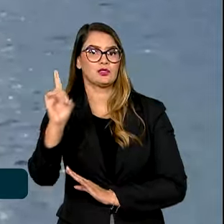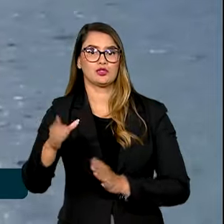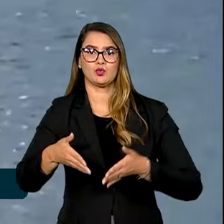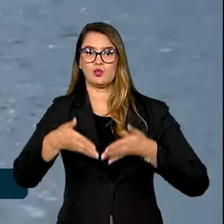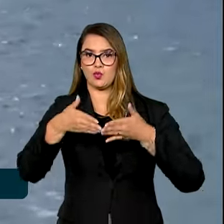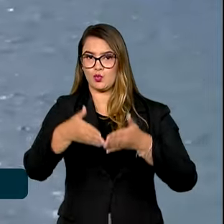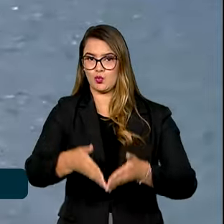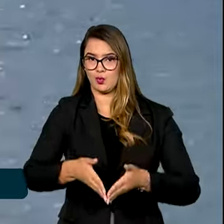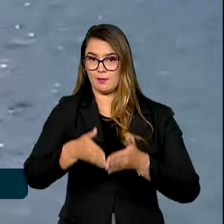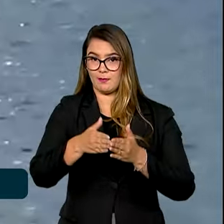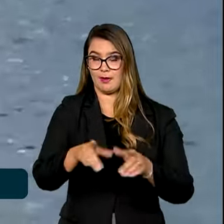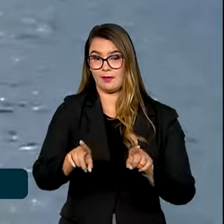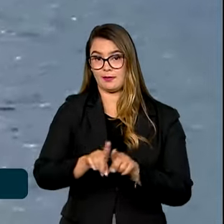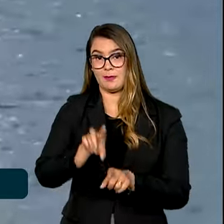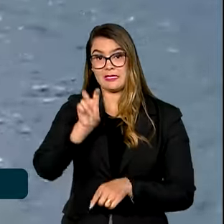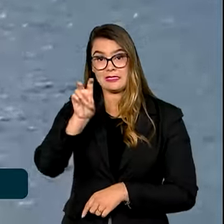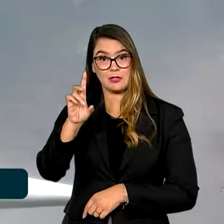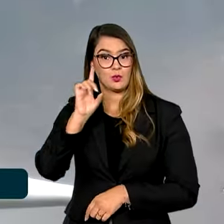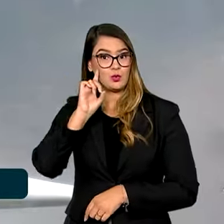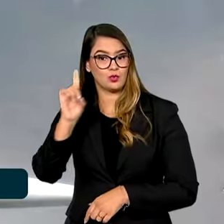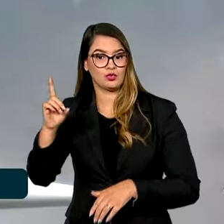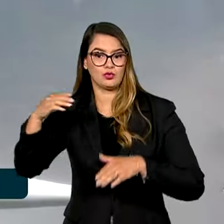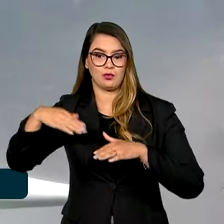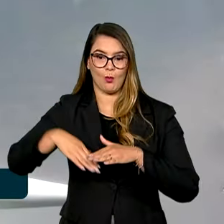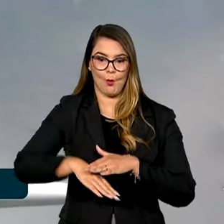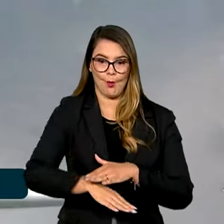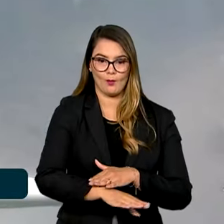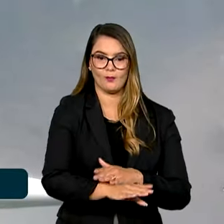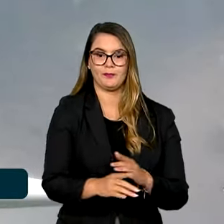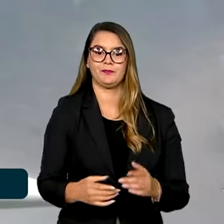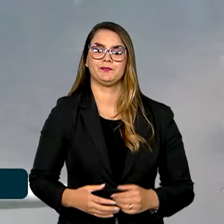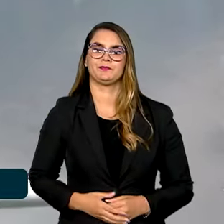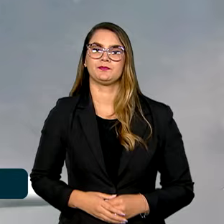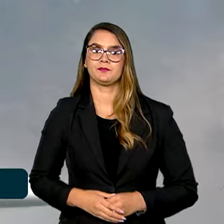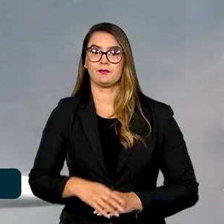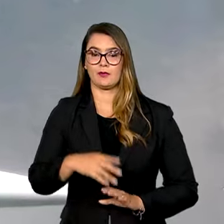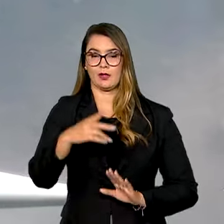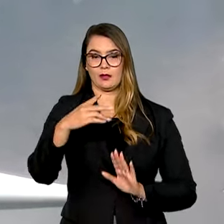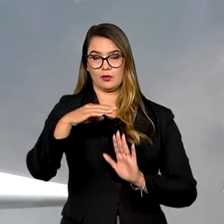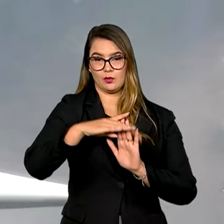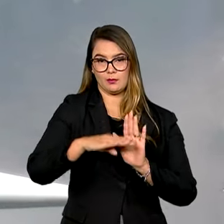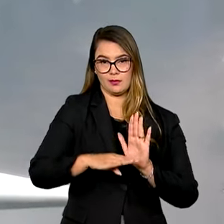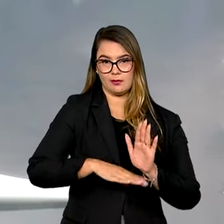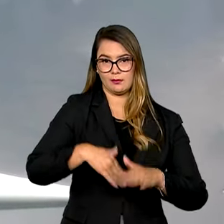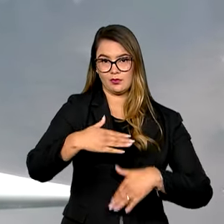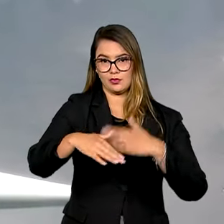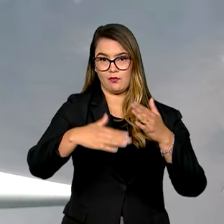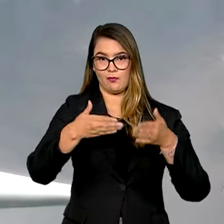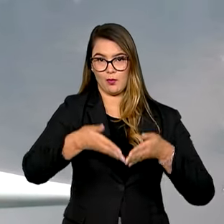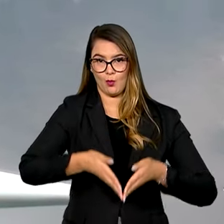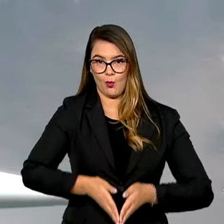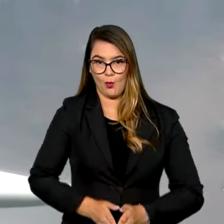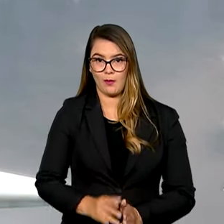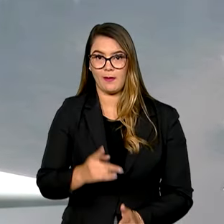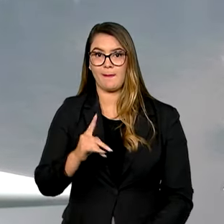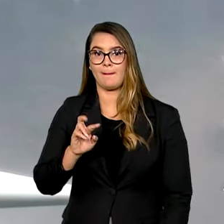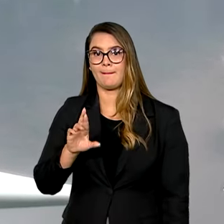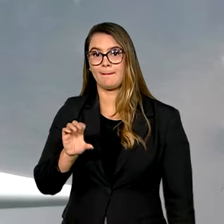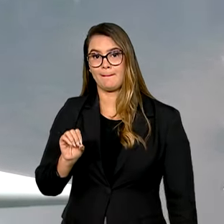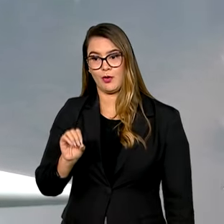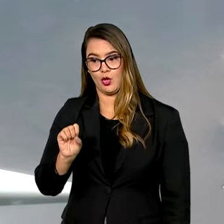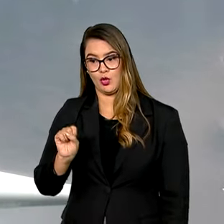e 5 dias submerso. A condução competente do Programa de Desenvolvimento de Submarinos, o PROSUB,